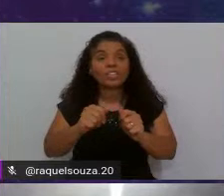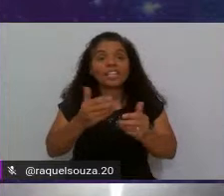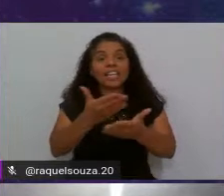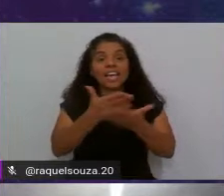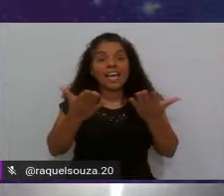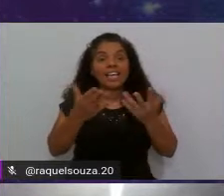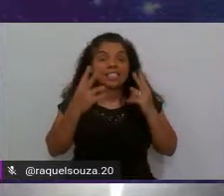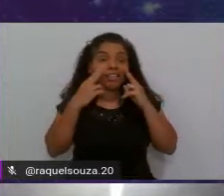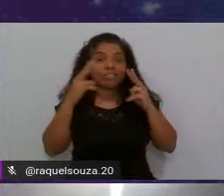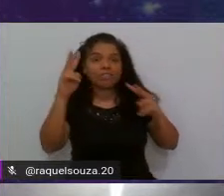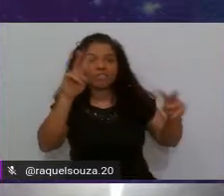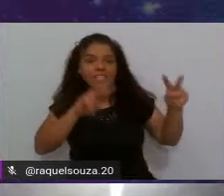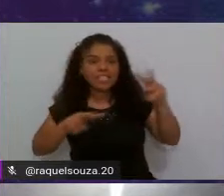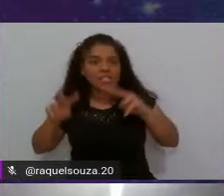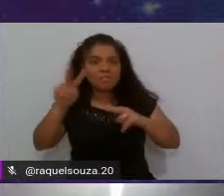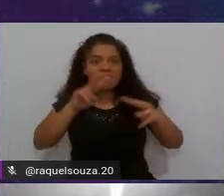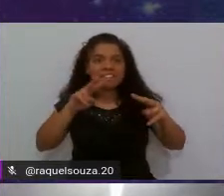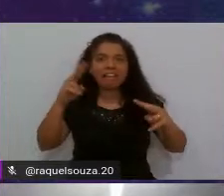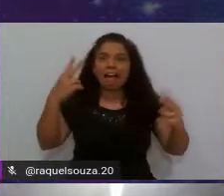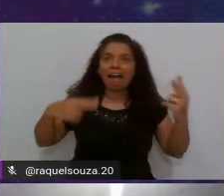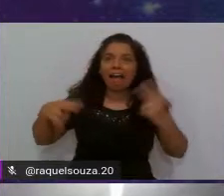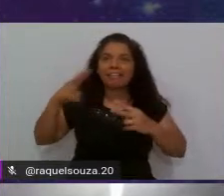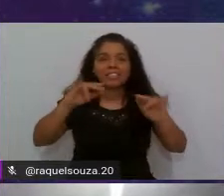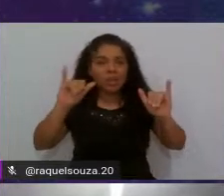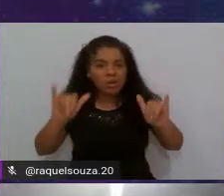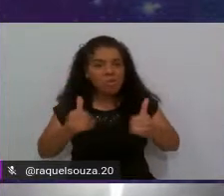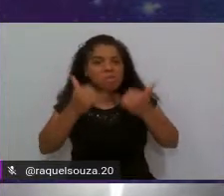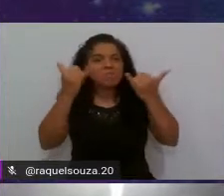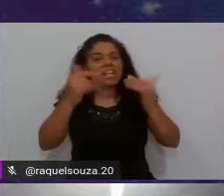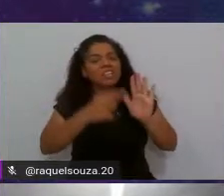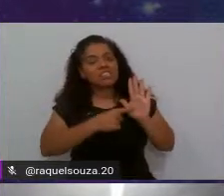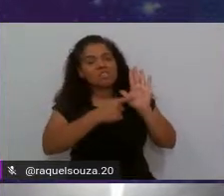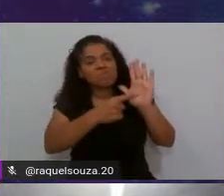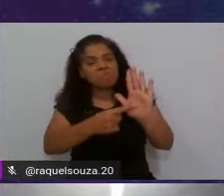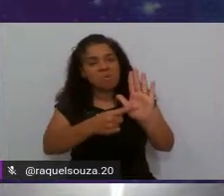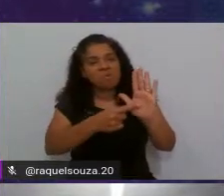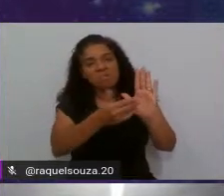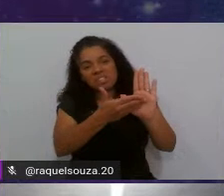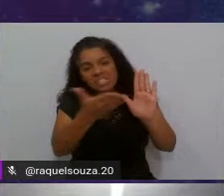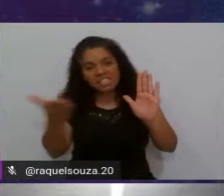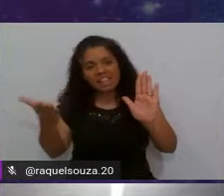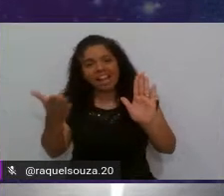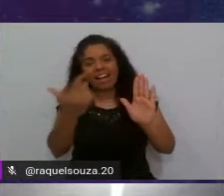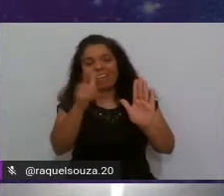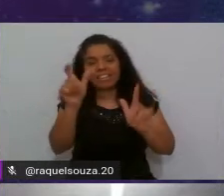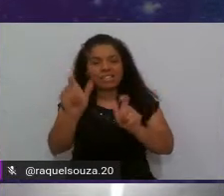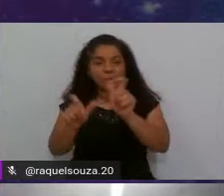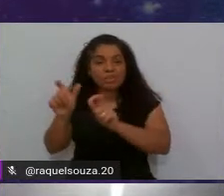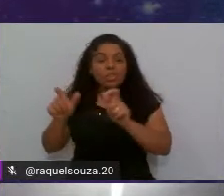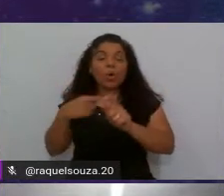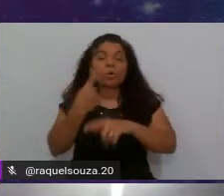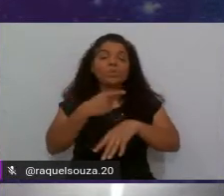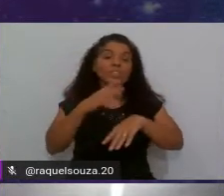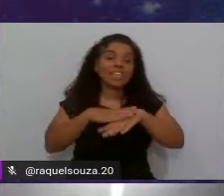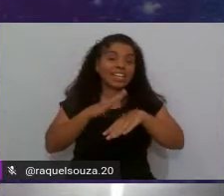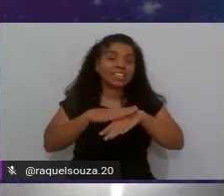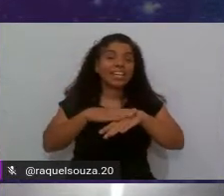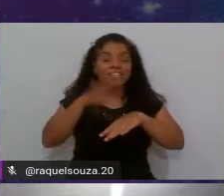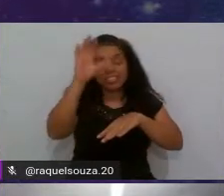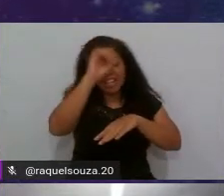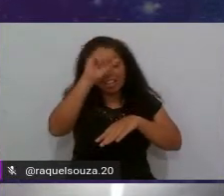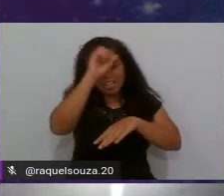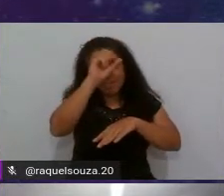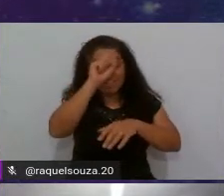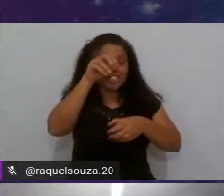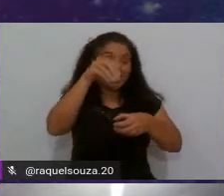visibilidade essa oportunidade de mostrar para as outras pessoas o que a gente tem aprendido